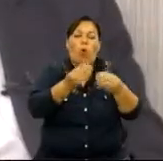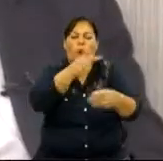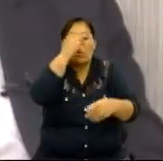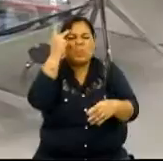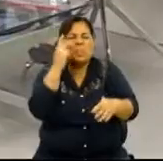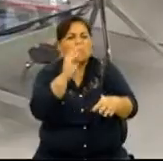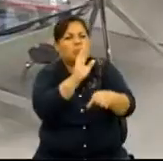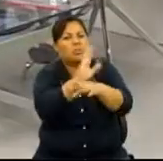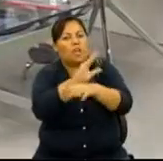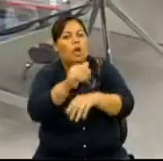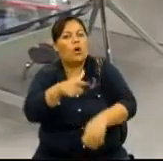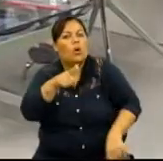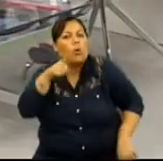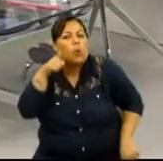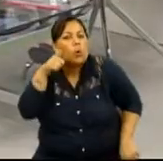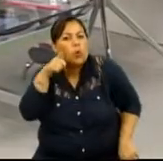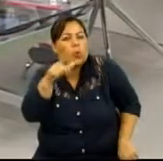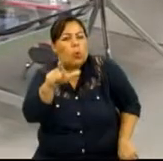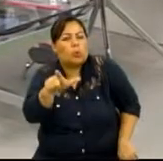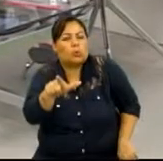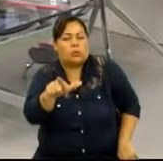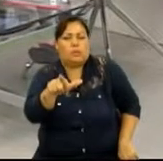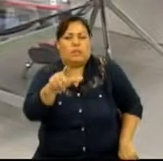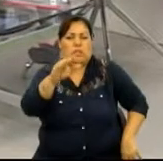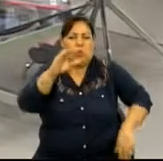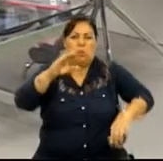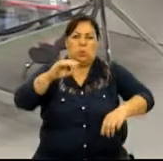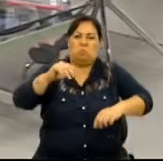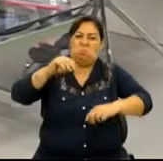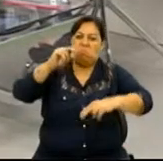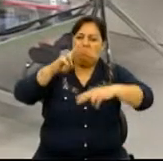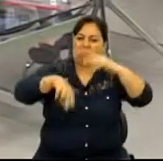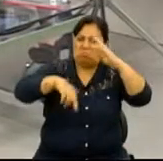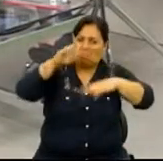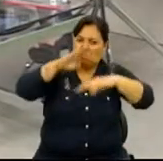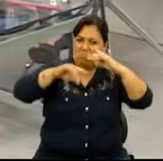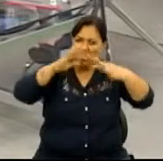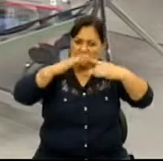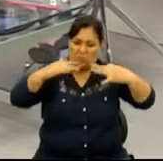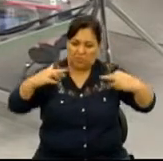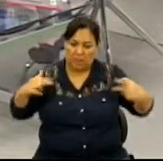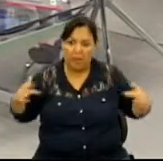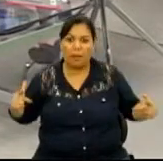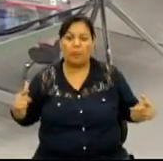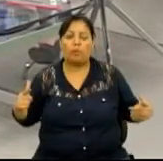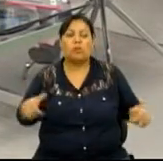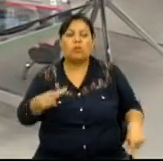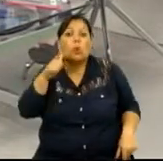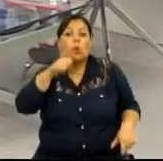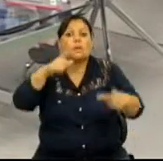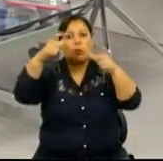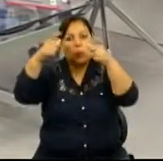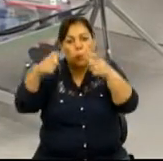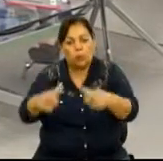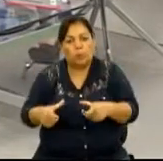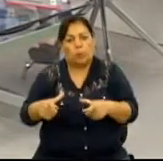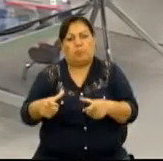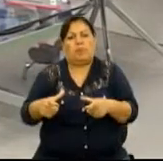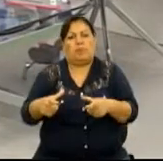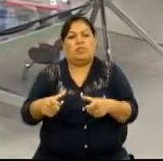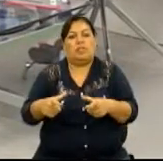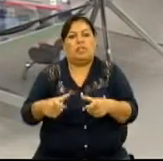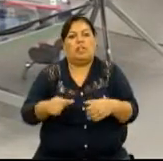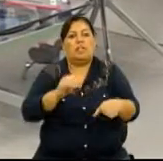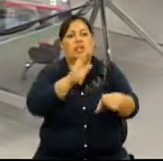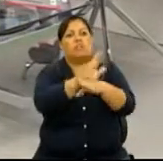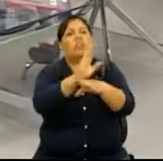de patrocínio, conseguiu uma doação de equipamentos para trazer, importou os primeiros equipamentos, conseguiu um lugar